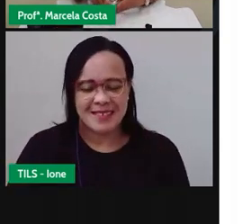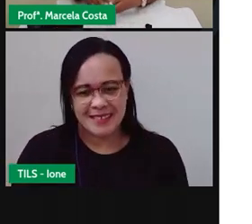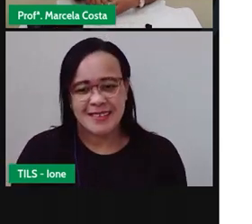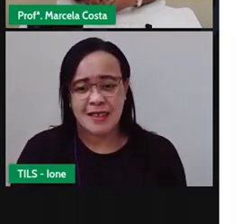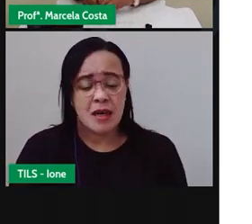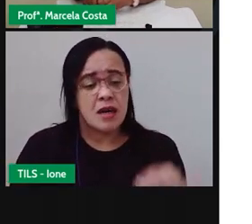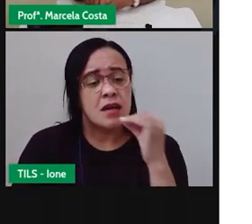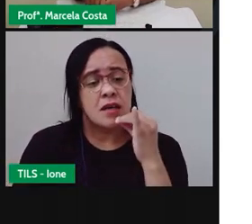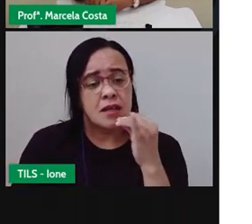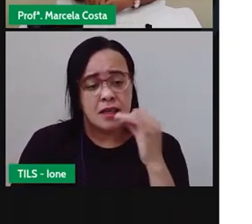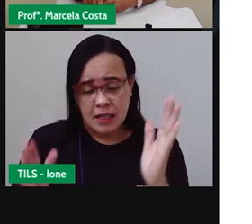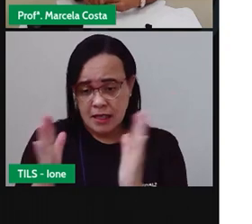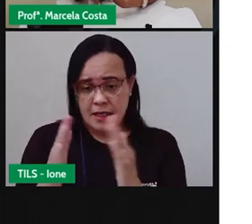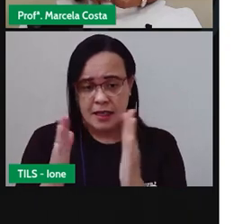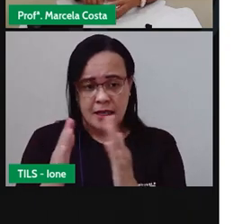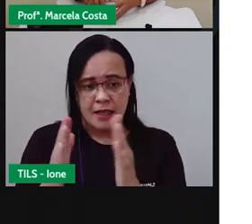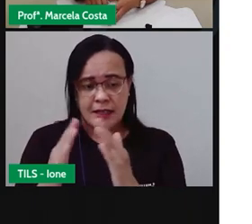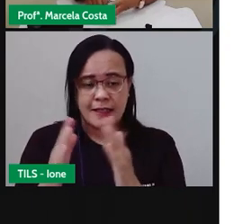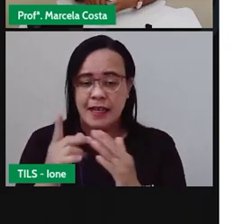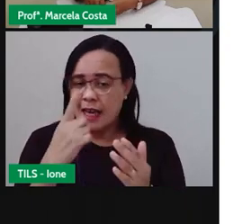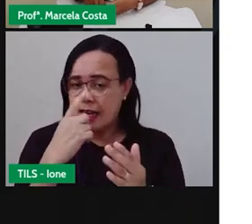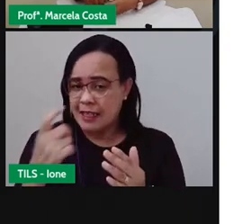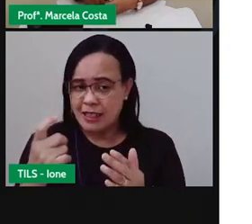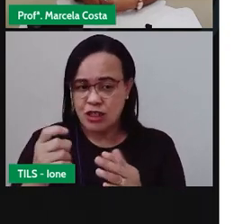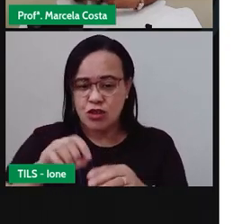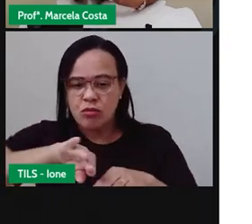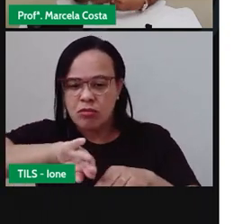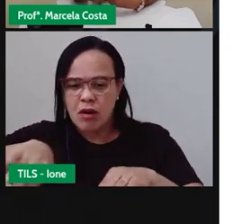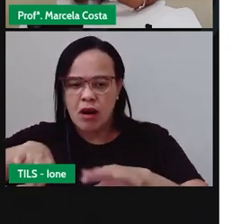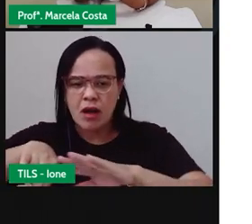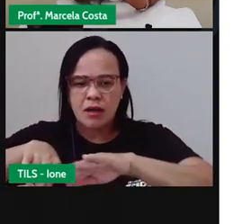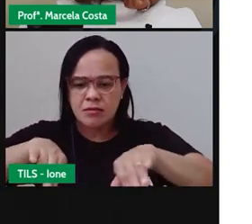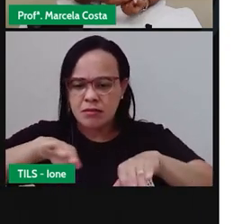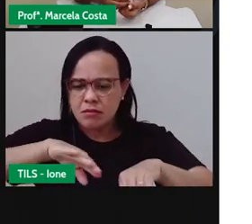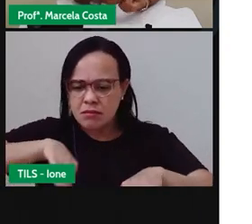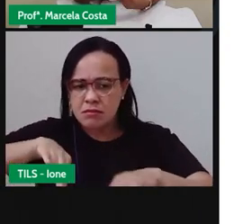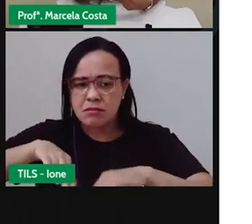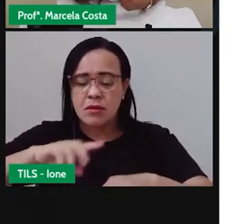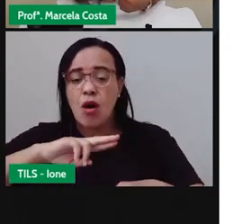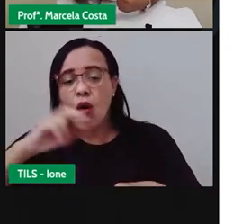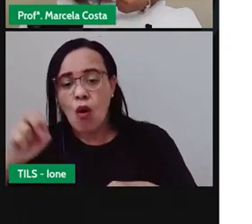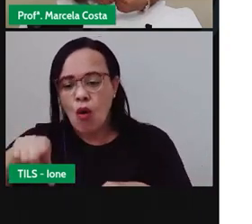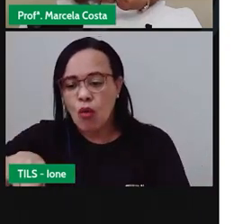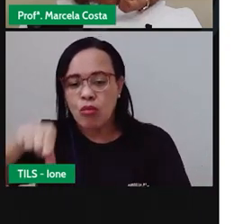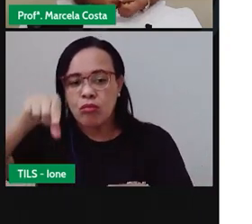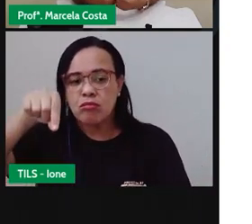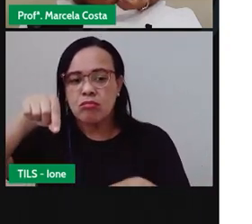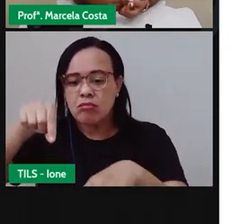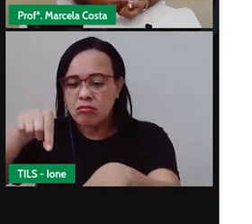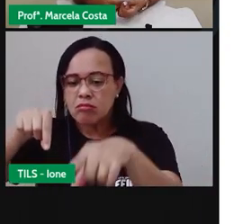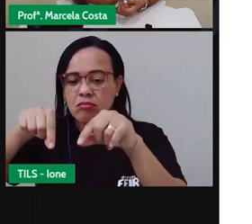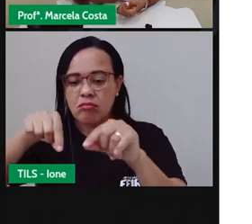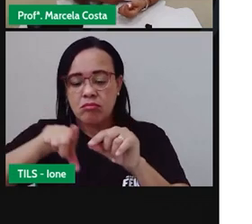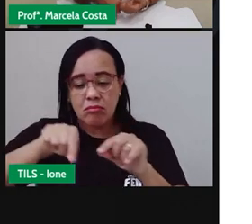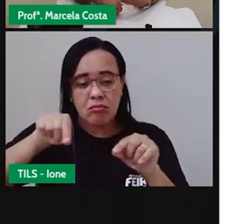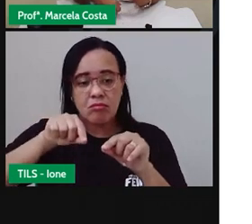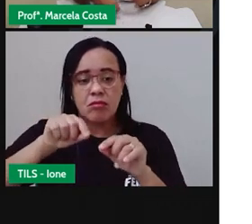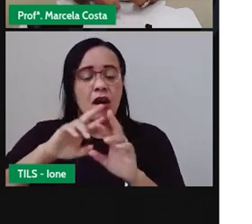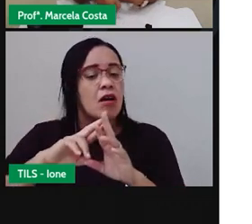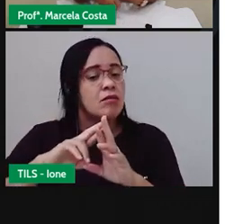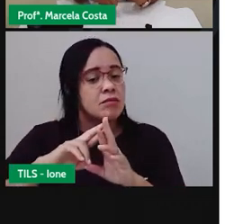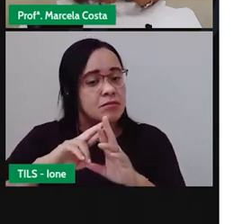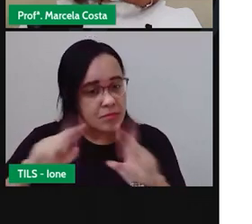separar esse lixo, né, esse tipo de lixo, dos outros lixos, dos outros resíduos sólidos, como